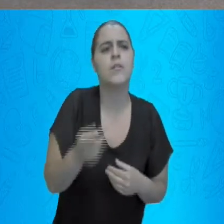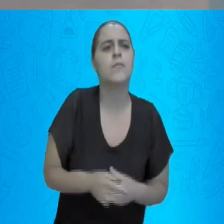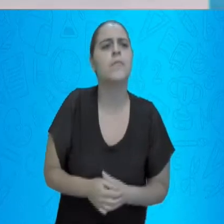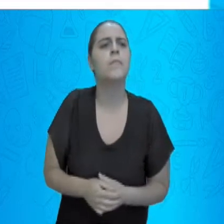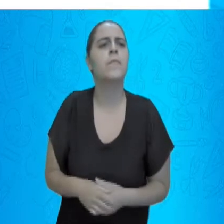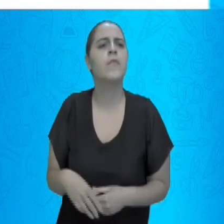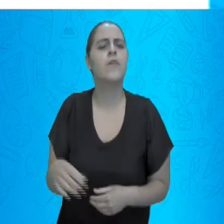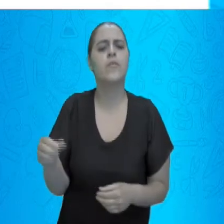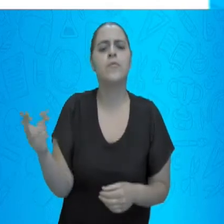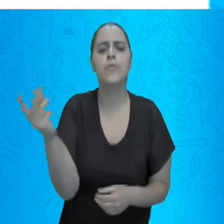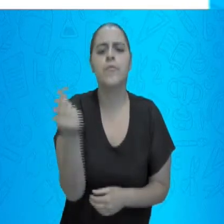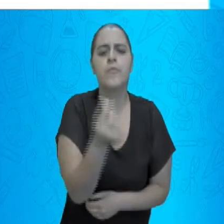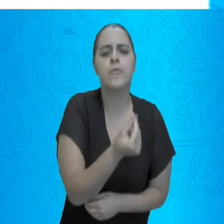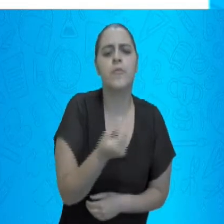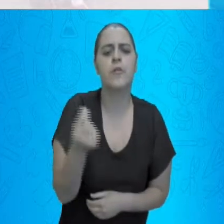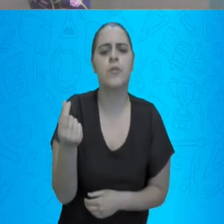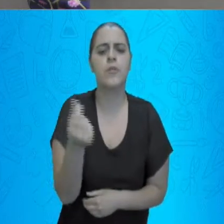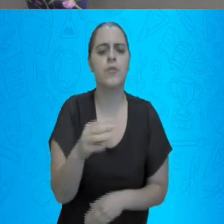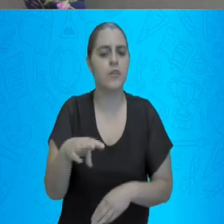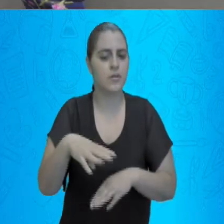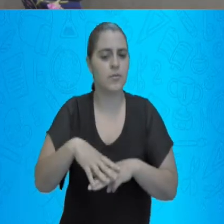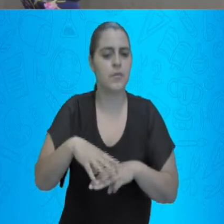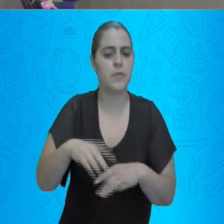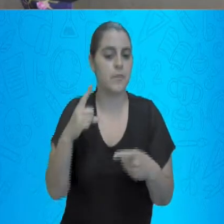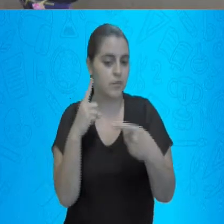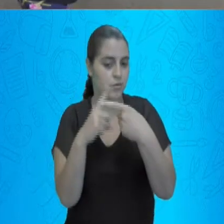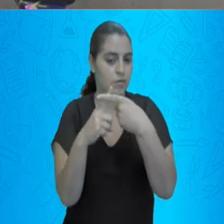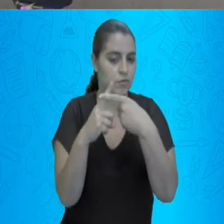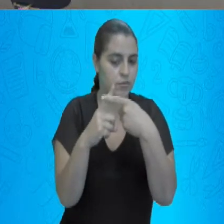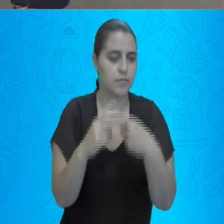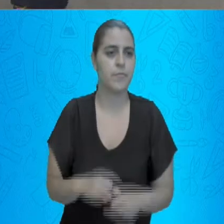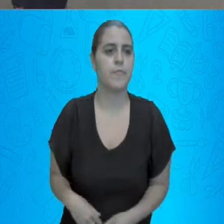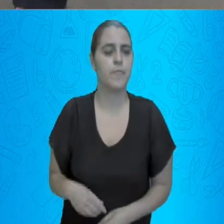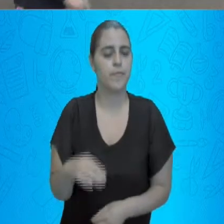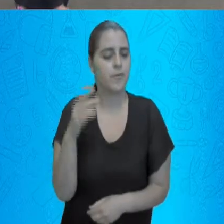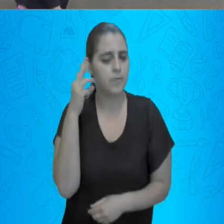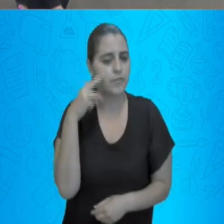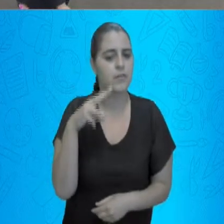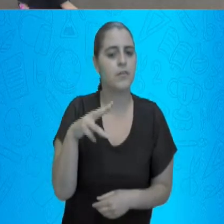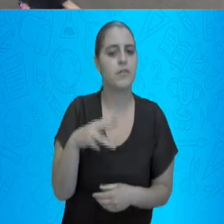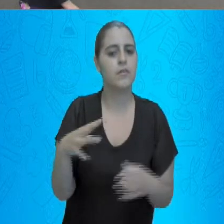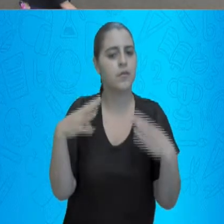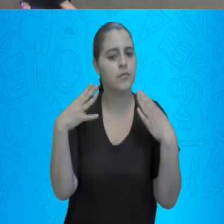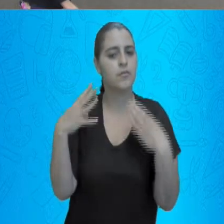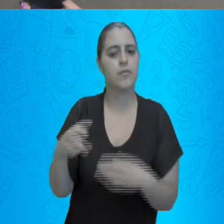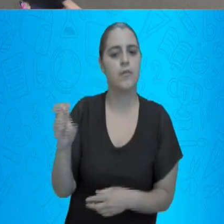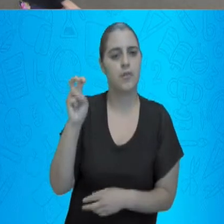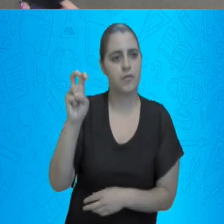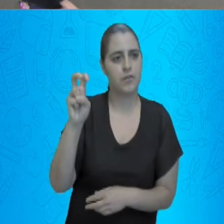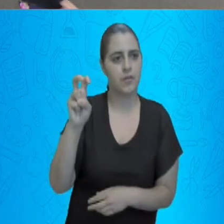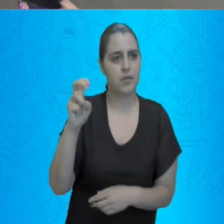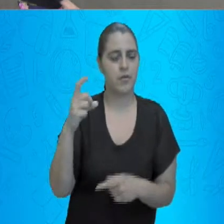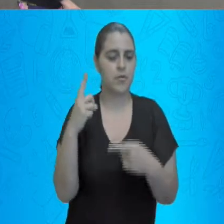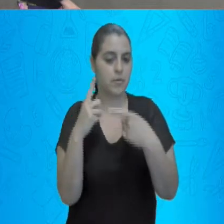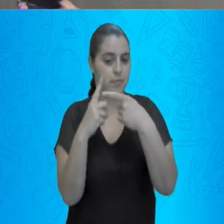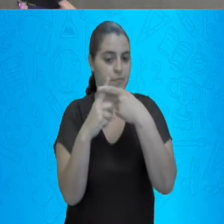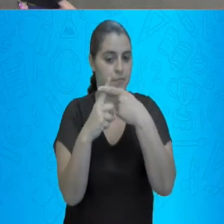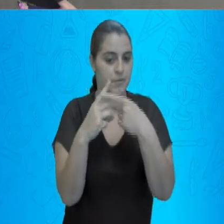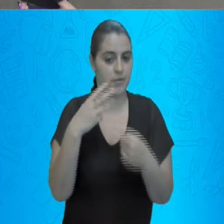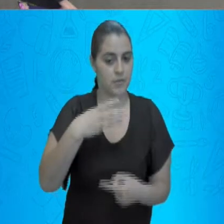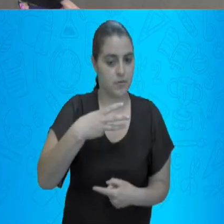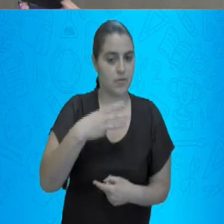valores que nós temos na adição? Preste atenção. 5 mais